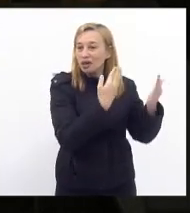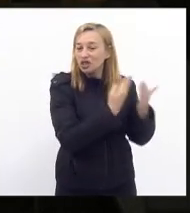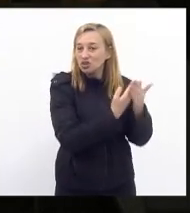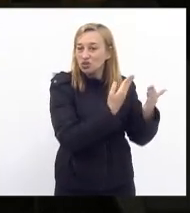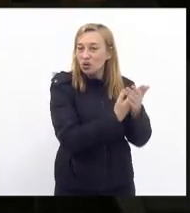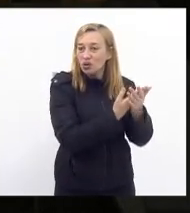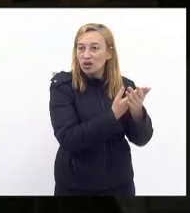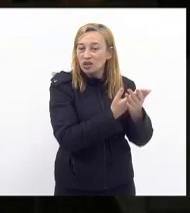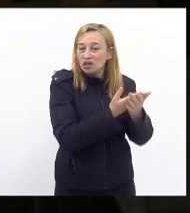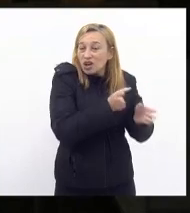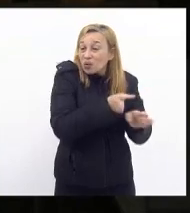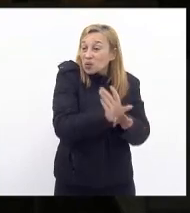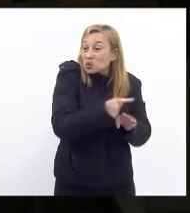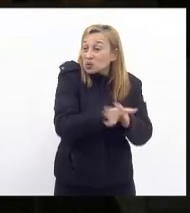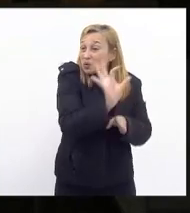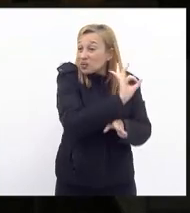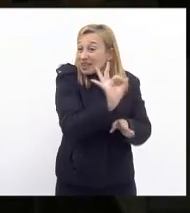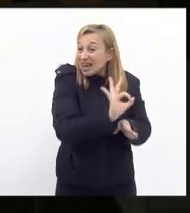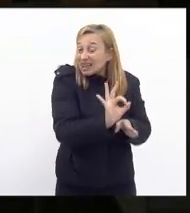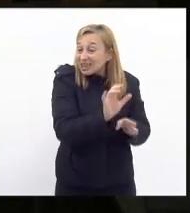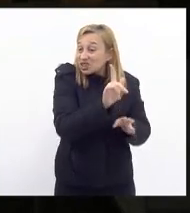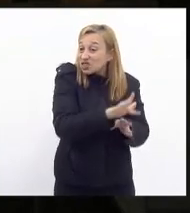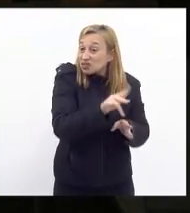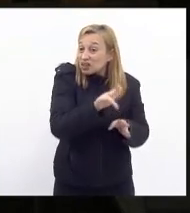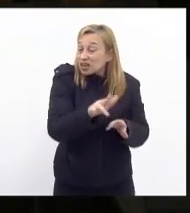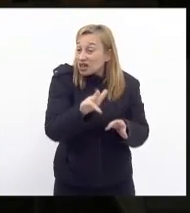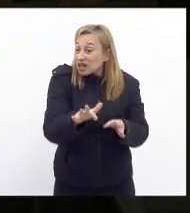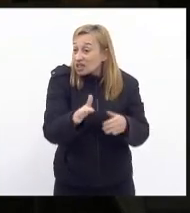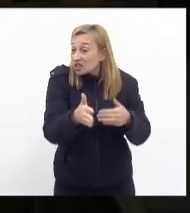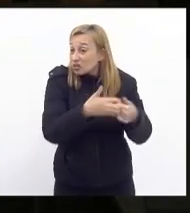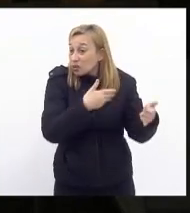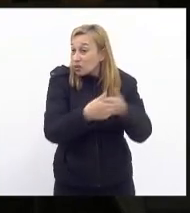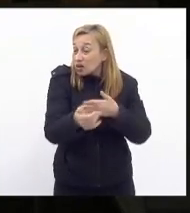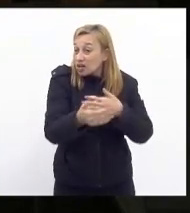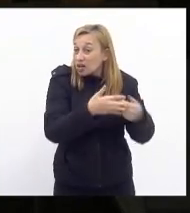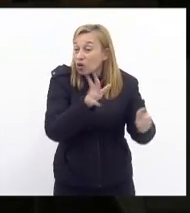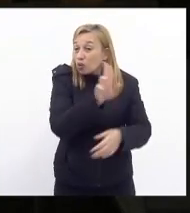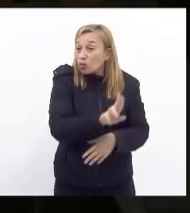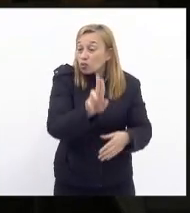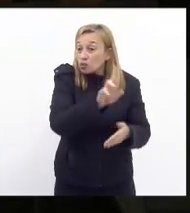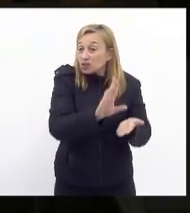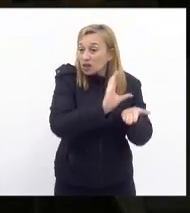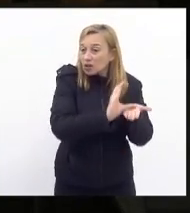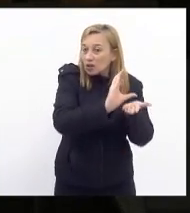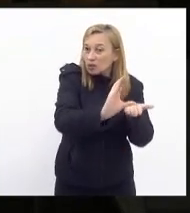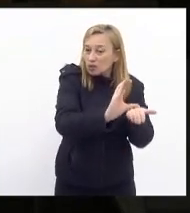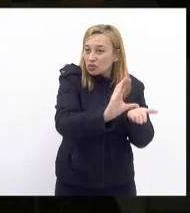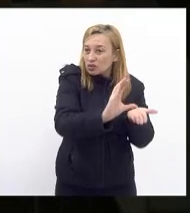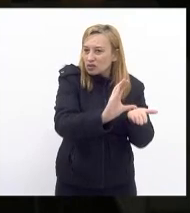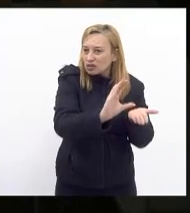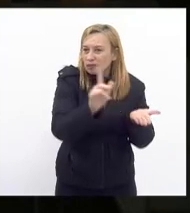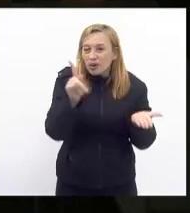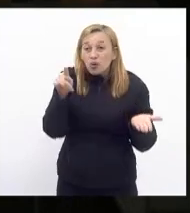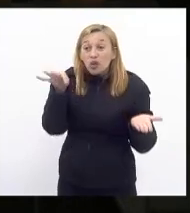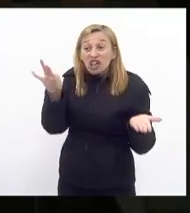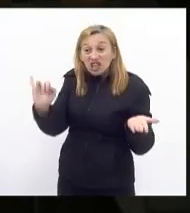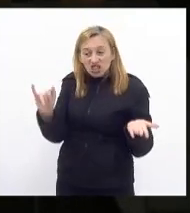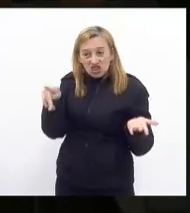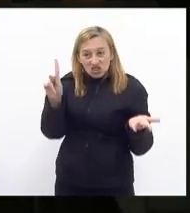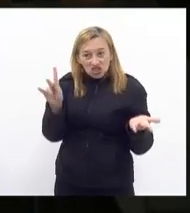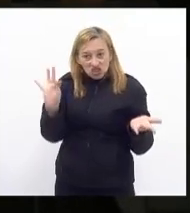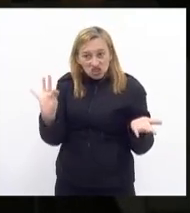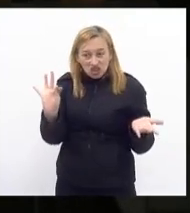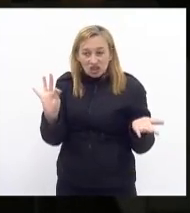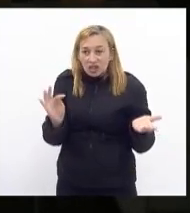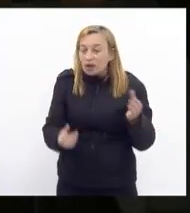orientação diferente da que vinha sendo dada qual seja usar os recursos da merenda para o kit para o kit que era